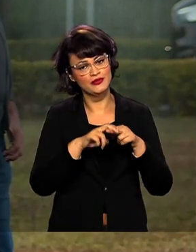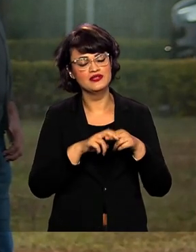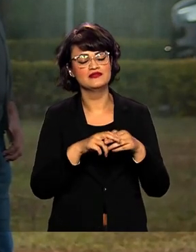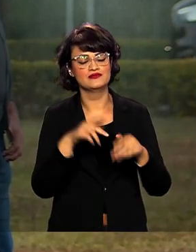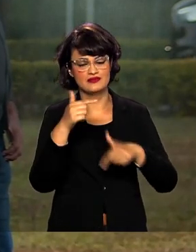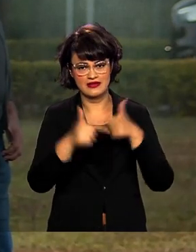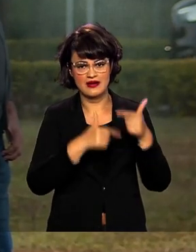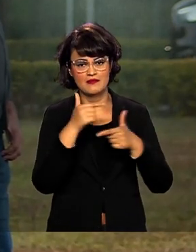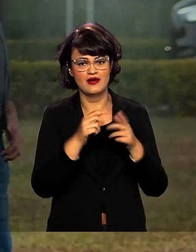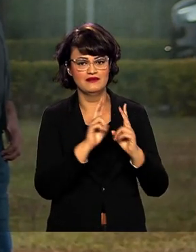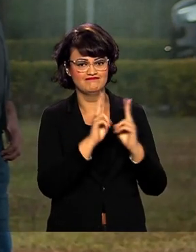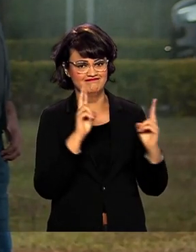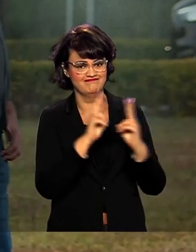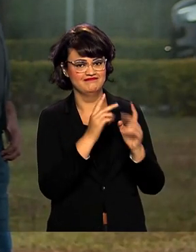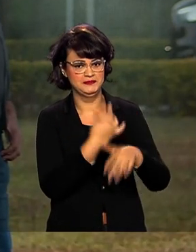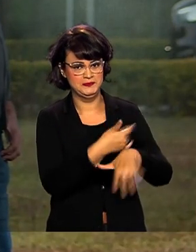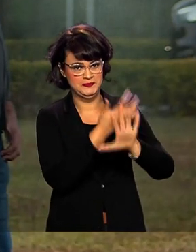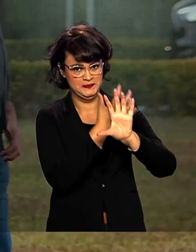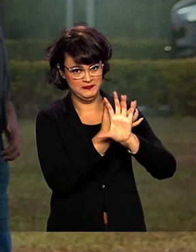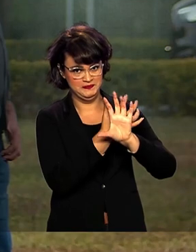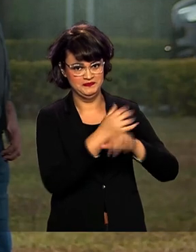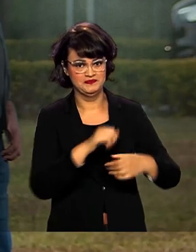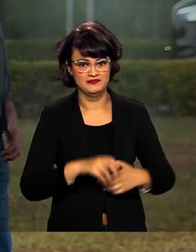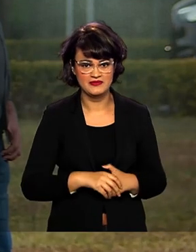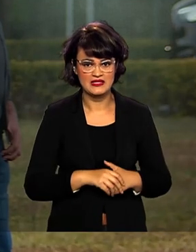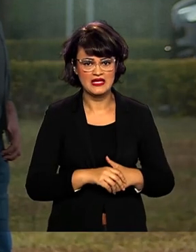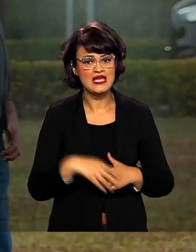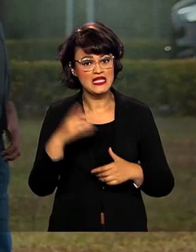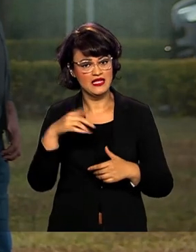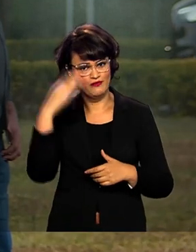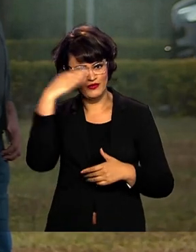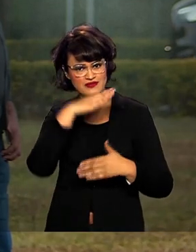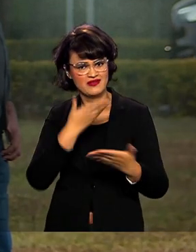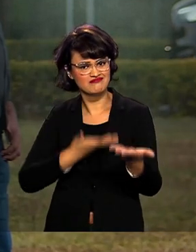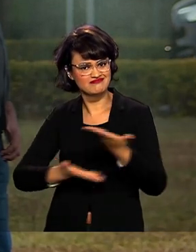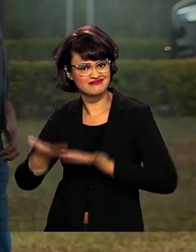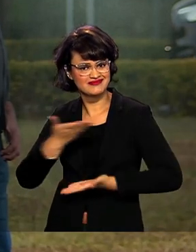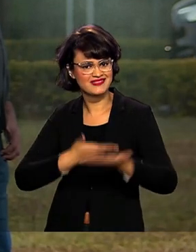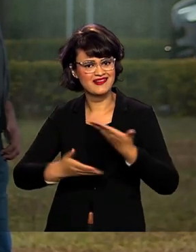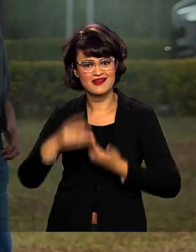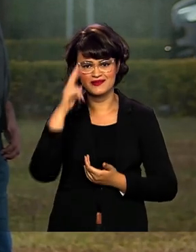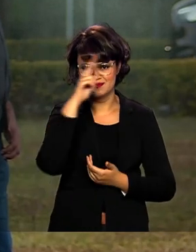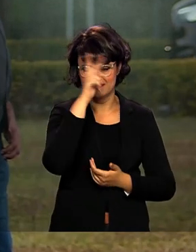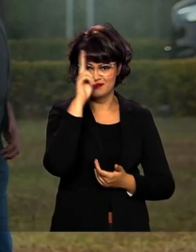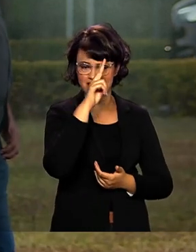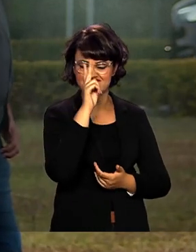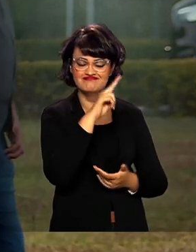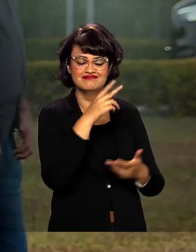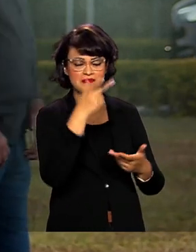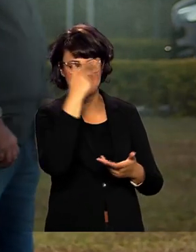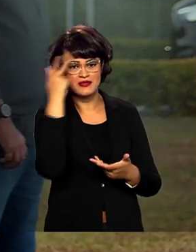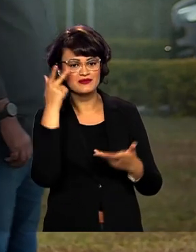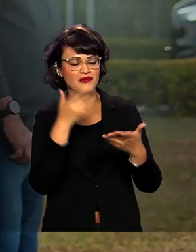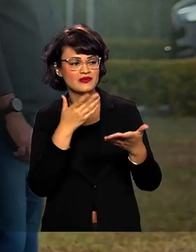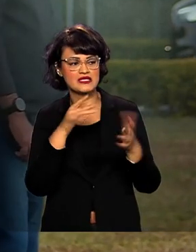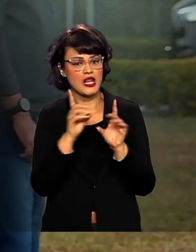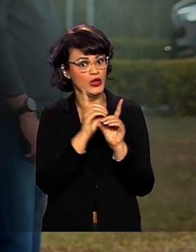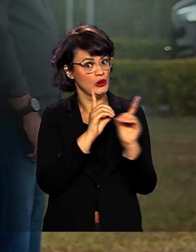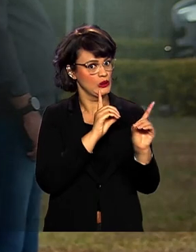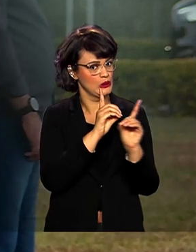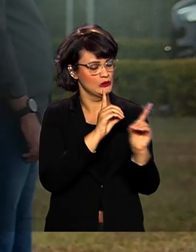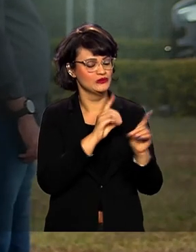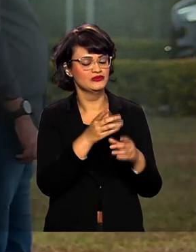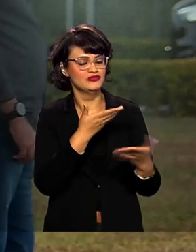com a rotina de trabalho por videoconferência. Ele interage com visitantes, né, à distância, geralmente, ali na residência